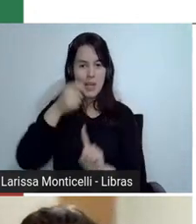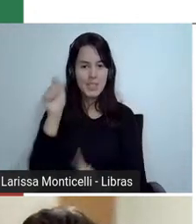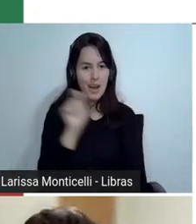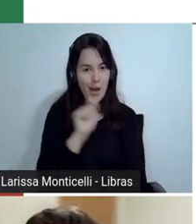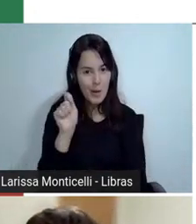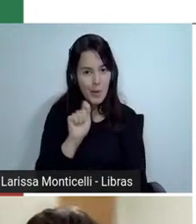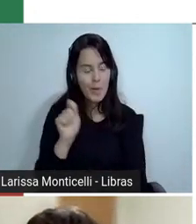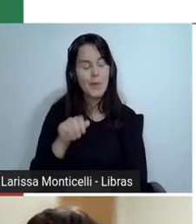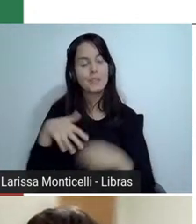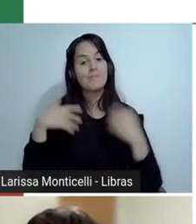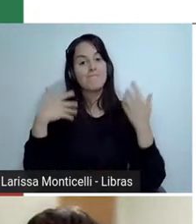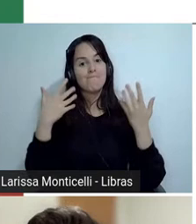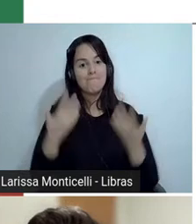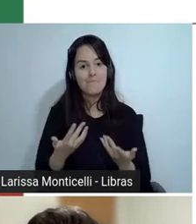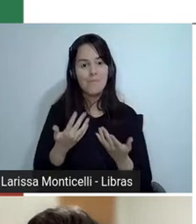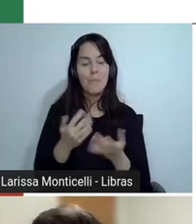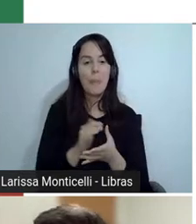então,